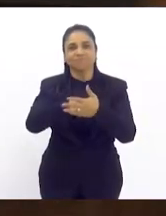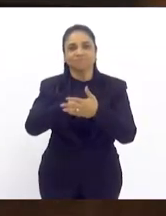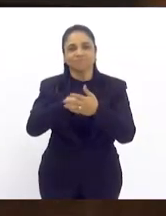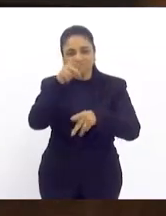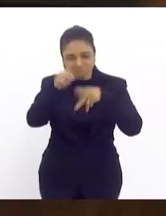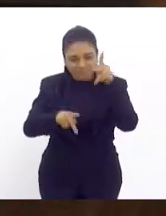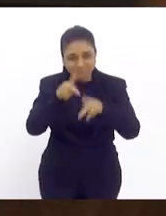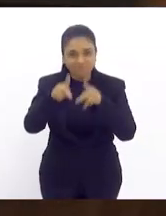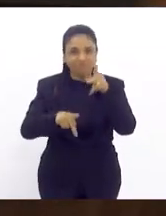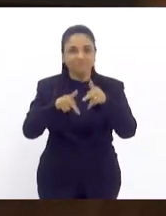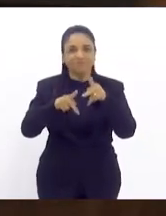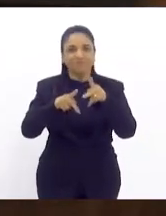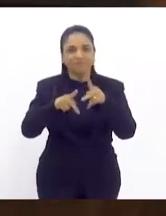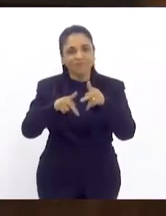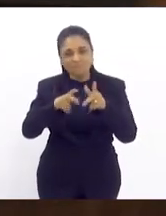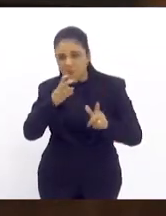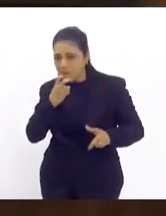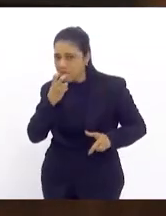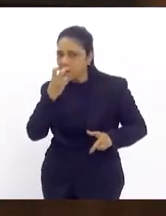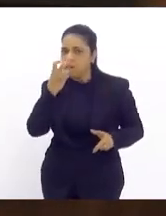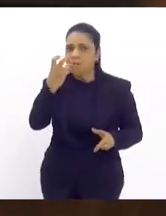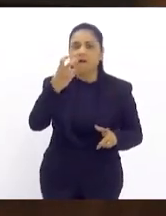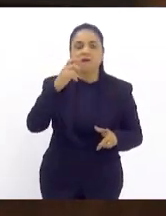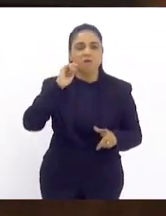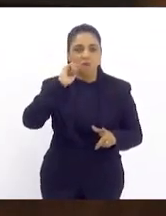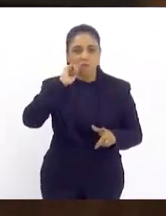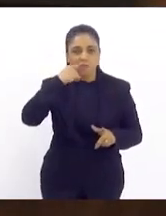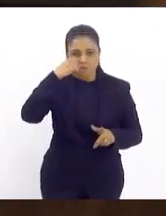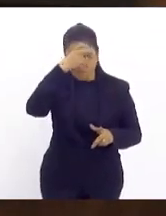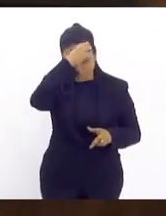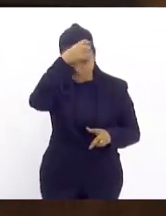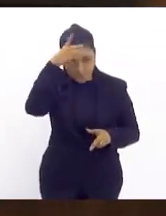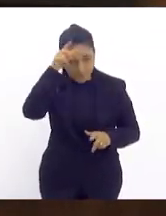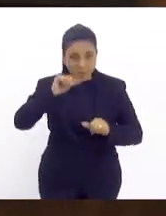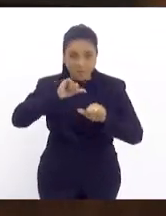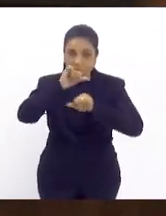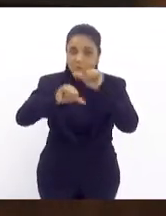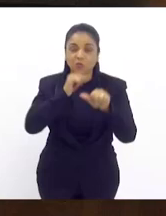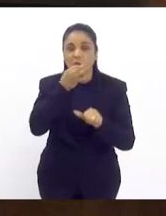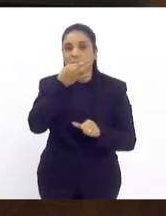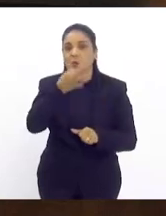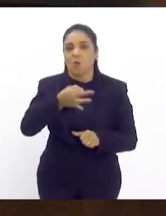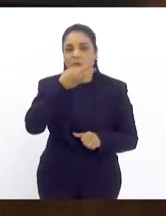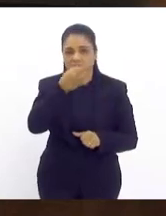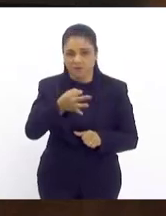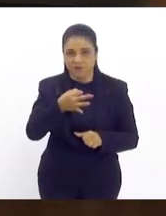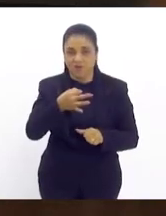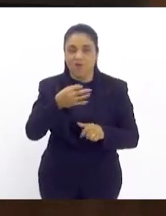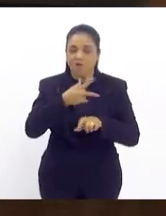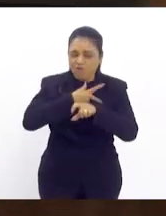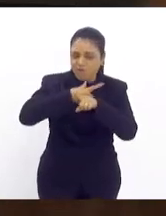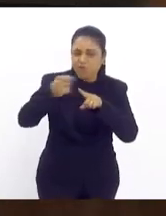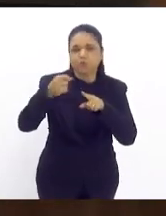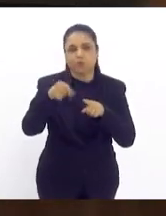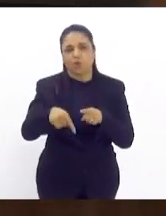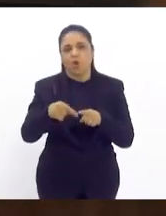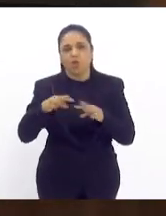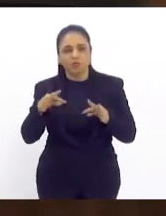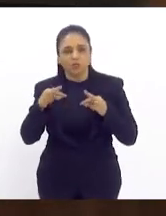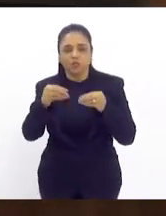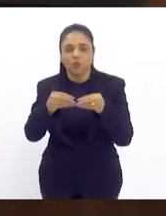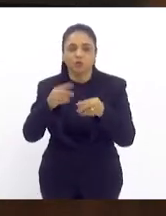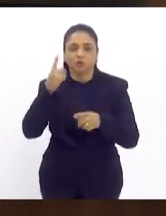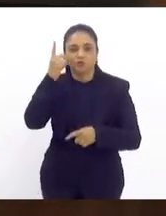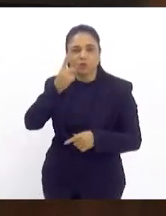falou mais forte e fez o prefeito mudar de opinião, deputado Val. E foi uma vitória de todos nós. Vários